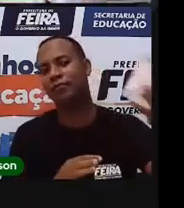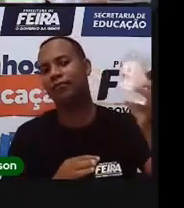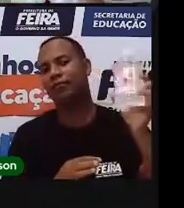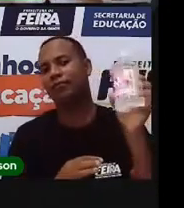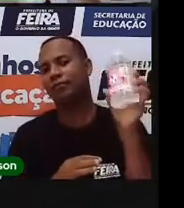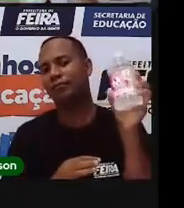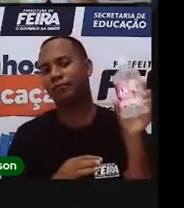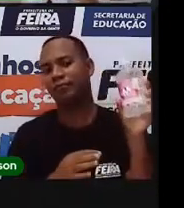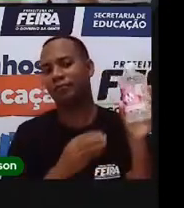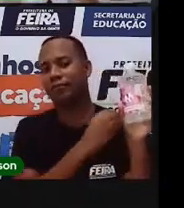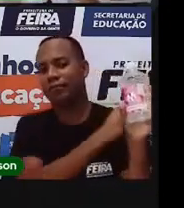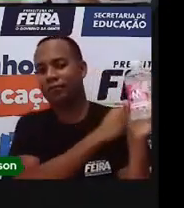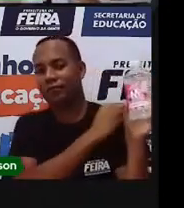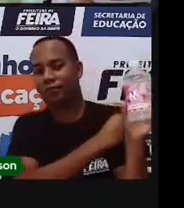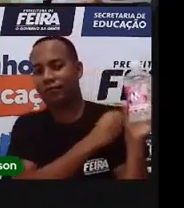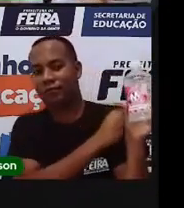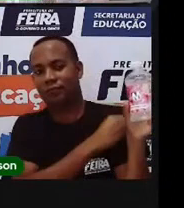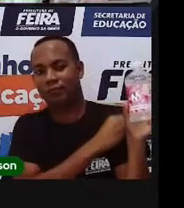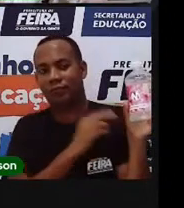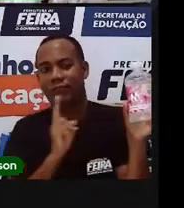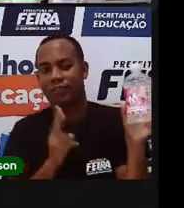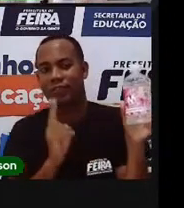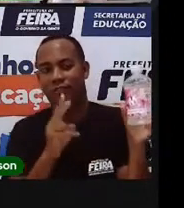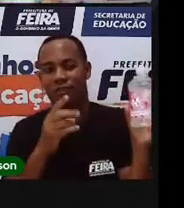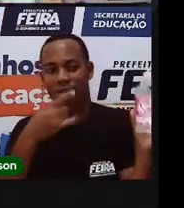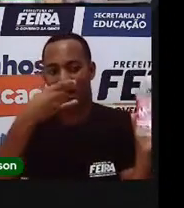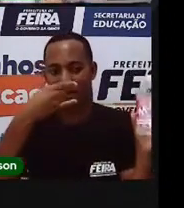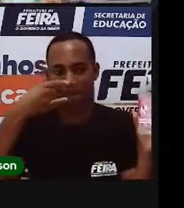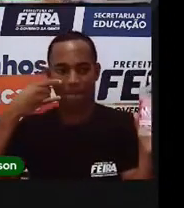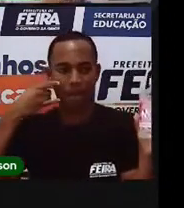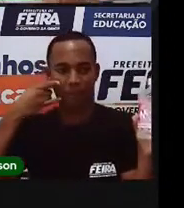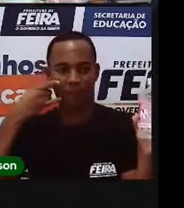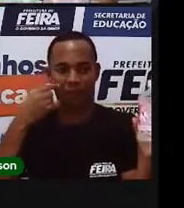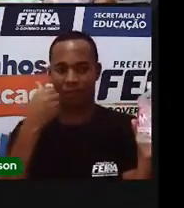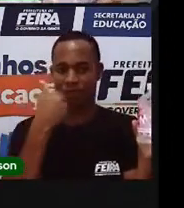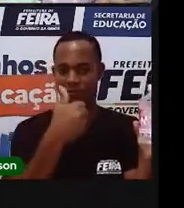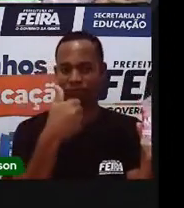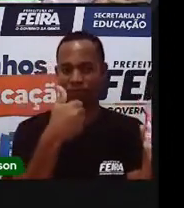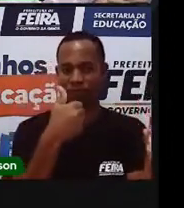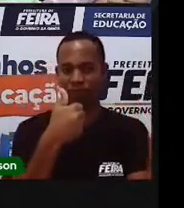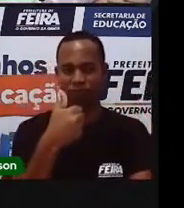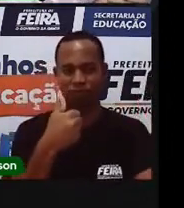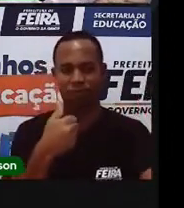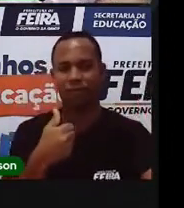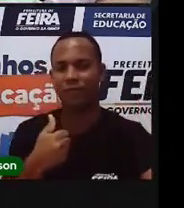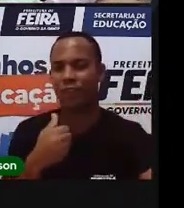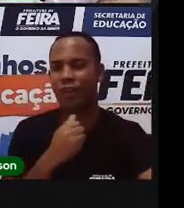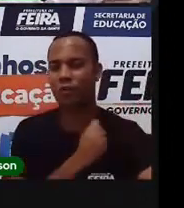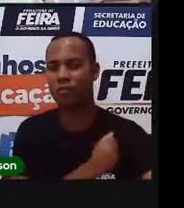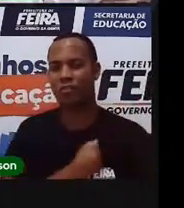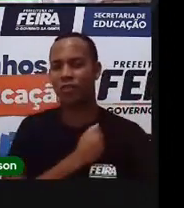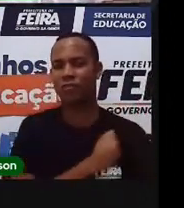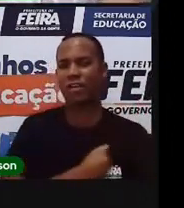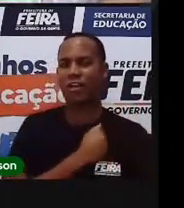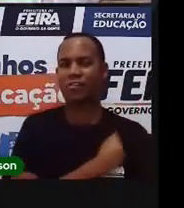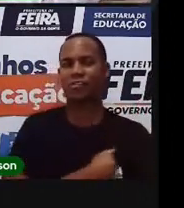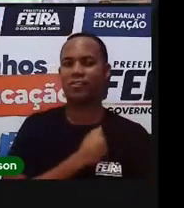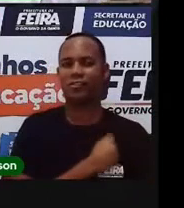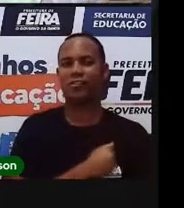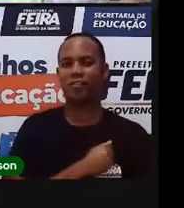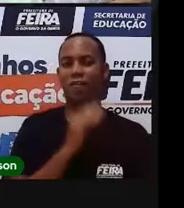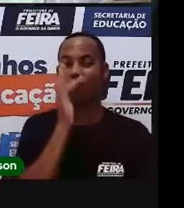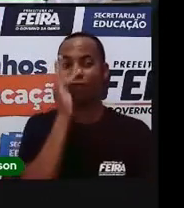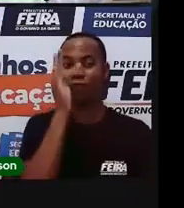tá? E usem máscara. Se cuidem, fiquem bem guardadinhos. Aproca com saudade de vocês, certo? Em